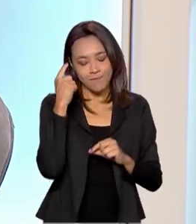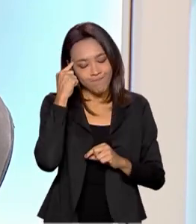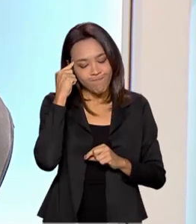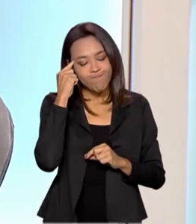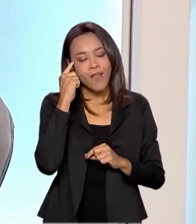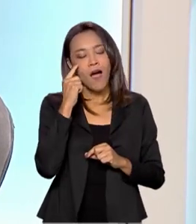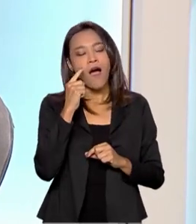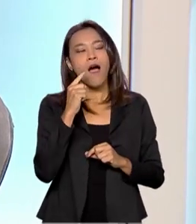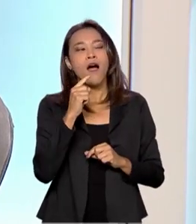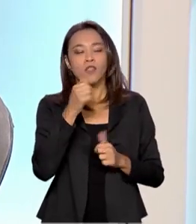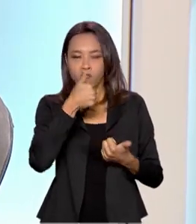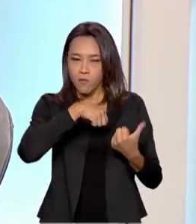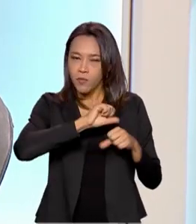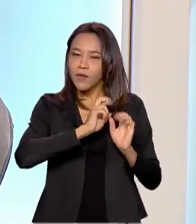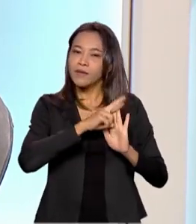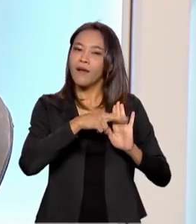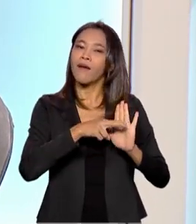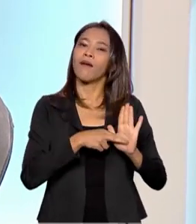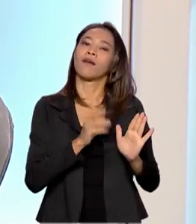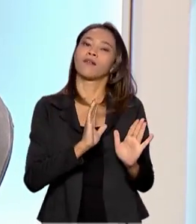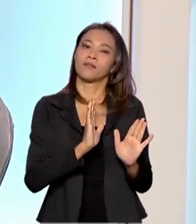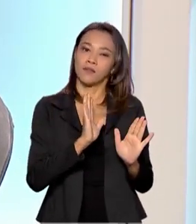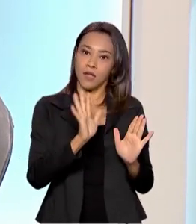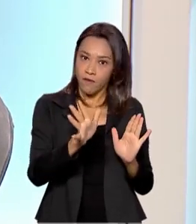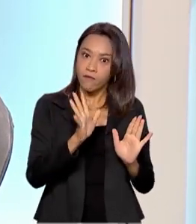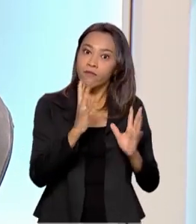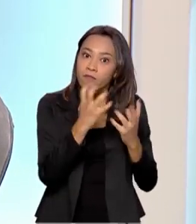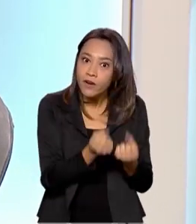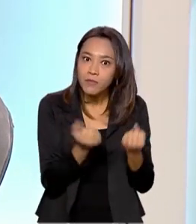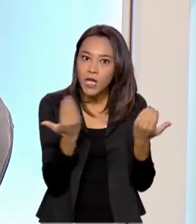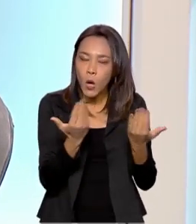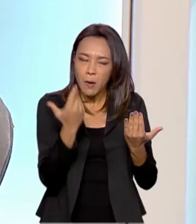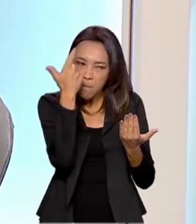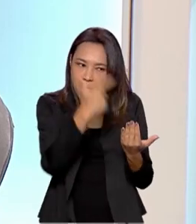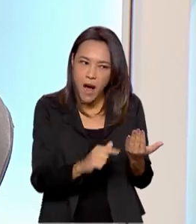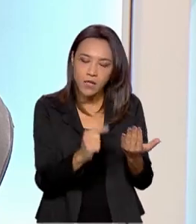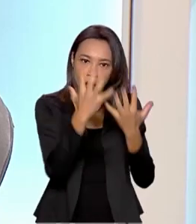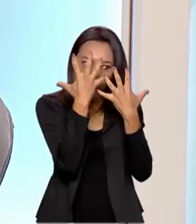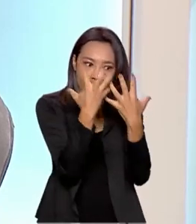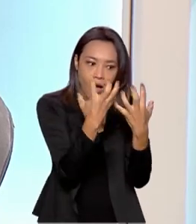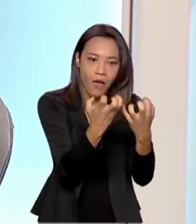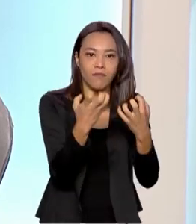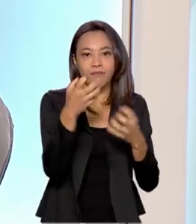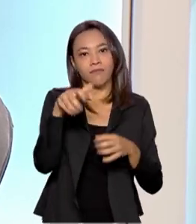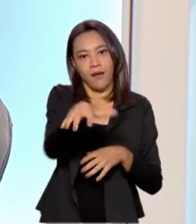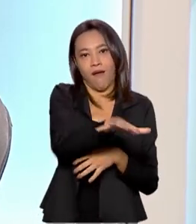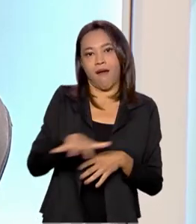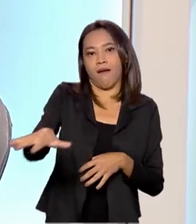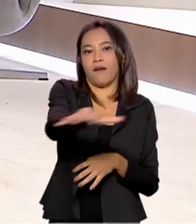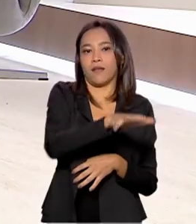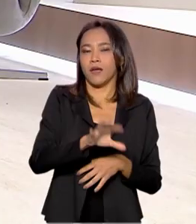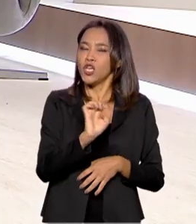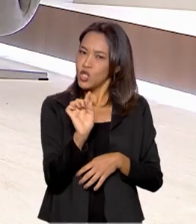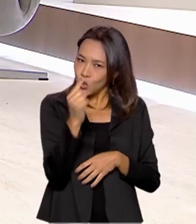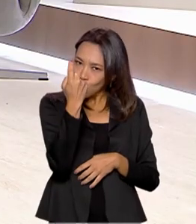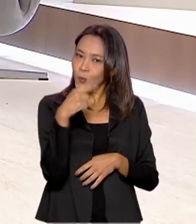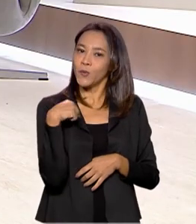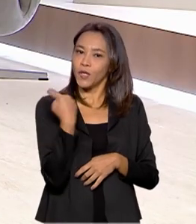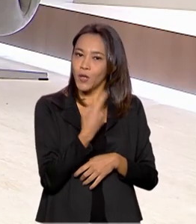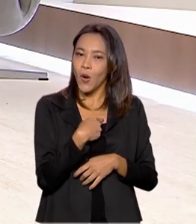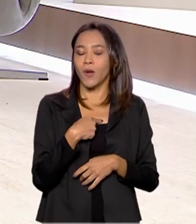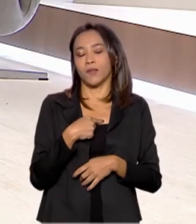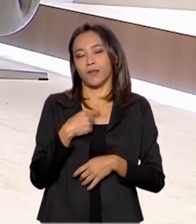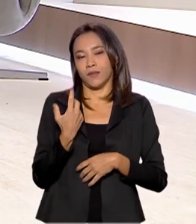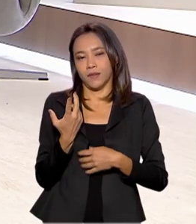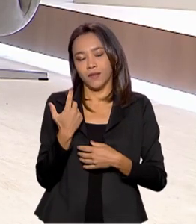para esse segundo ciclo de Sépia e Atapu, de modo a dar maior atratividade e competitividade. E um dos pontos que nós trabalhamos